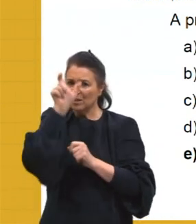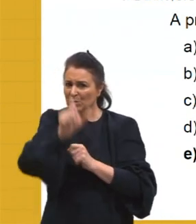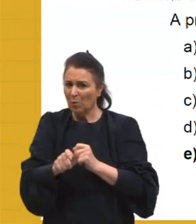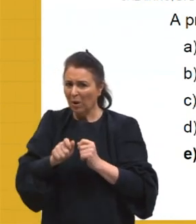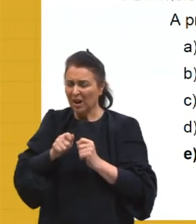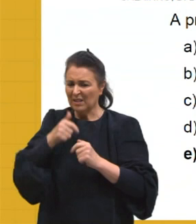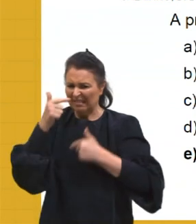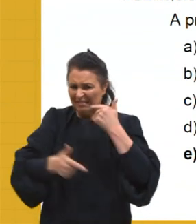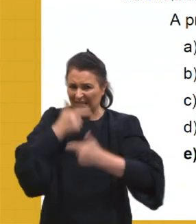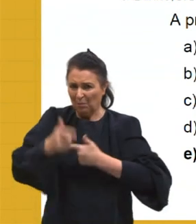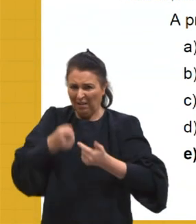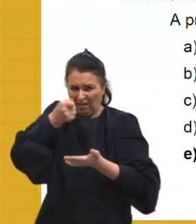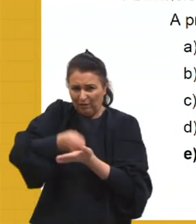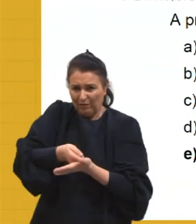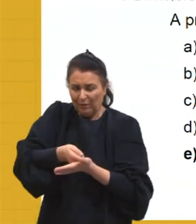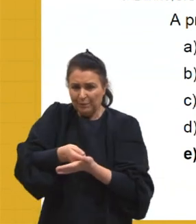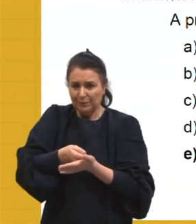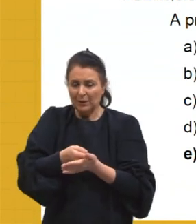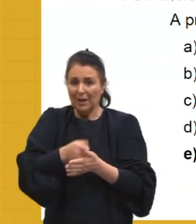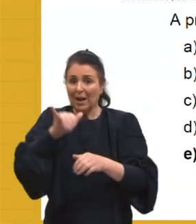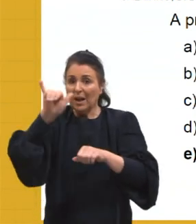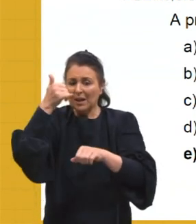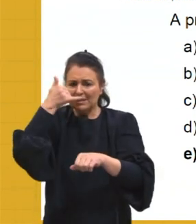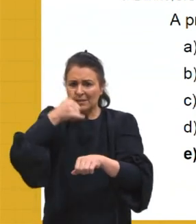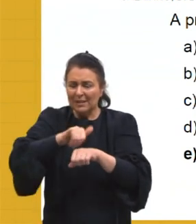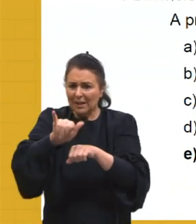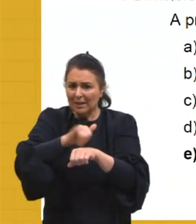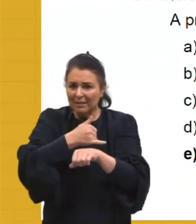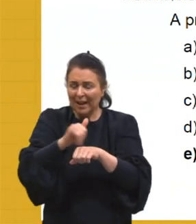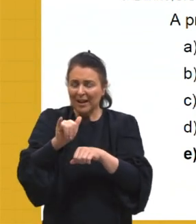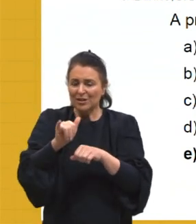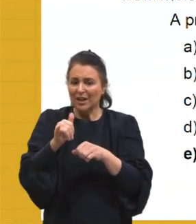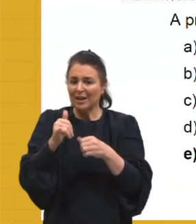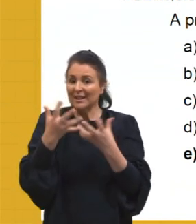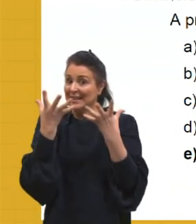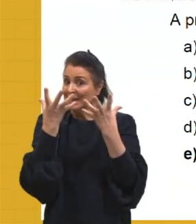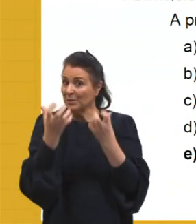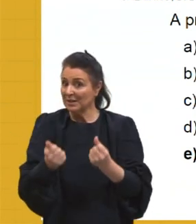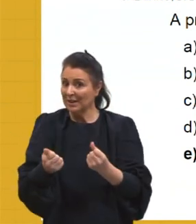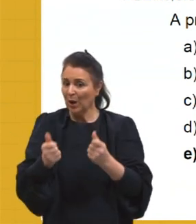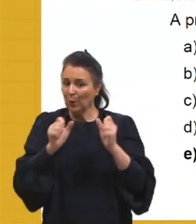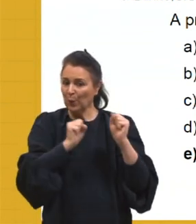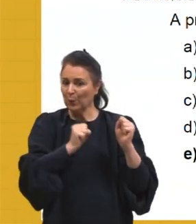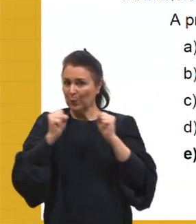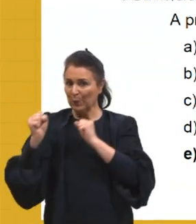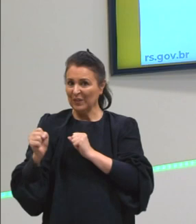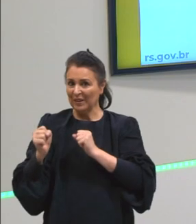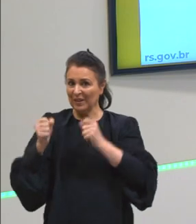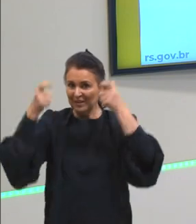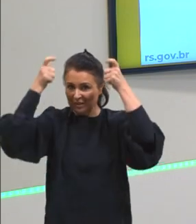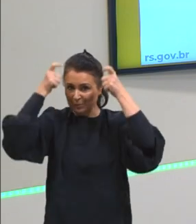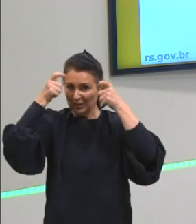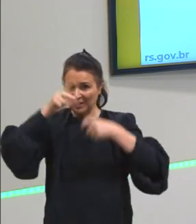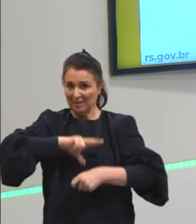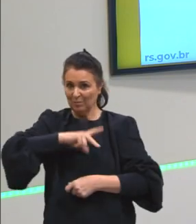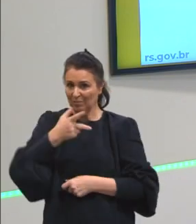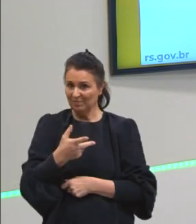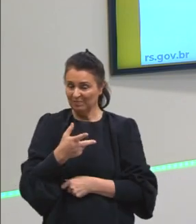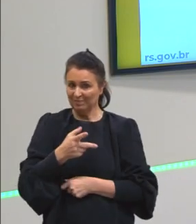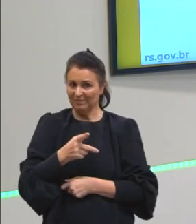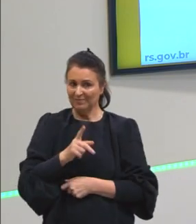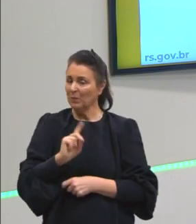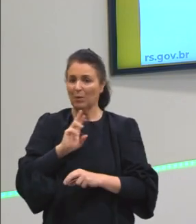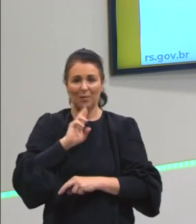Não, não tem nada a ver. Estratégia de subversão do poder da monarquia portuguesa? Não é uma relação necessariamente de